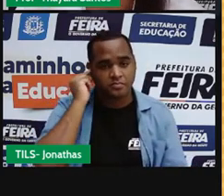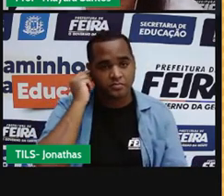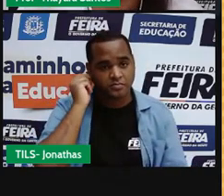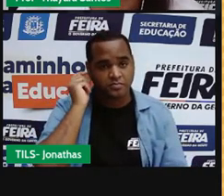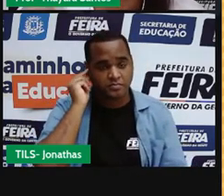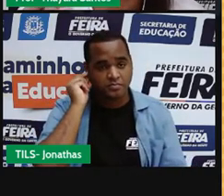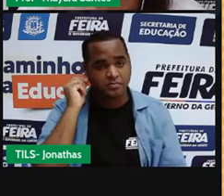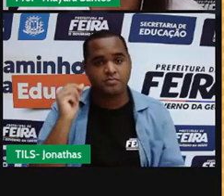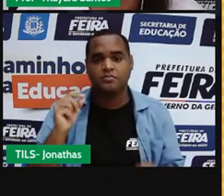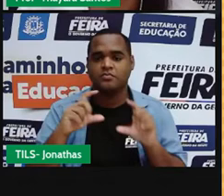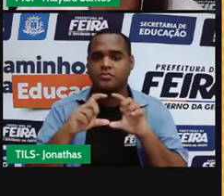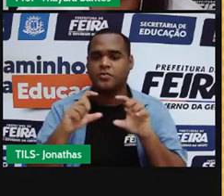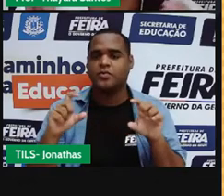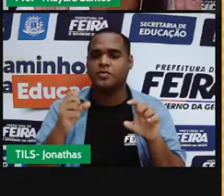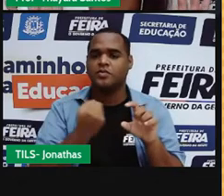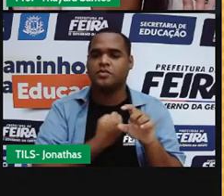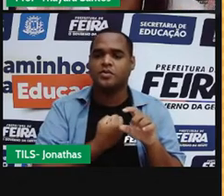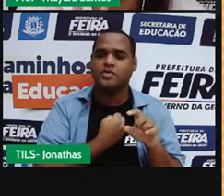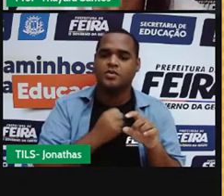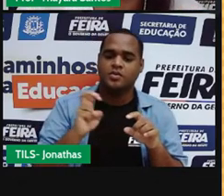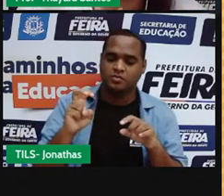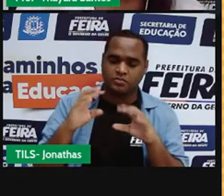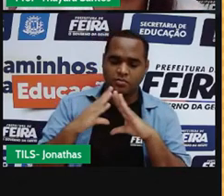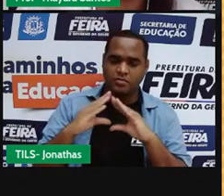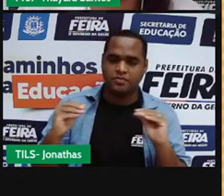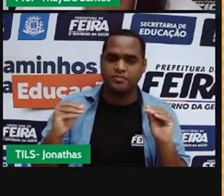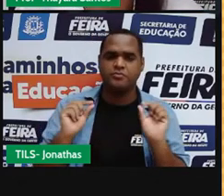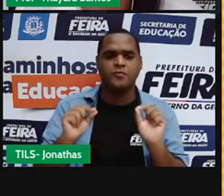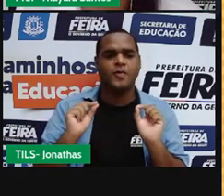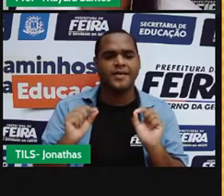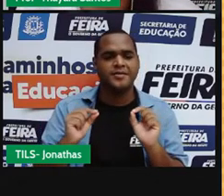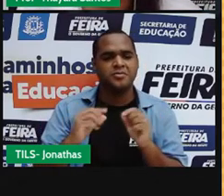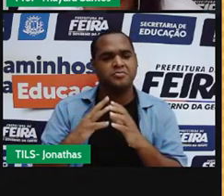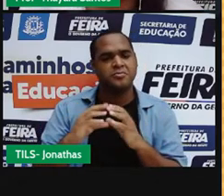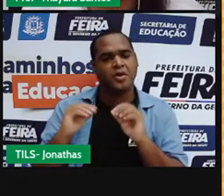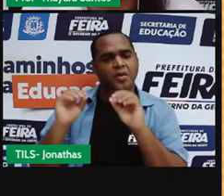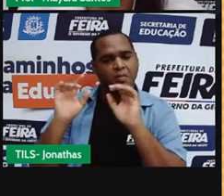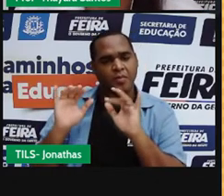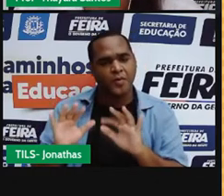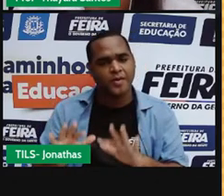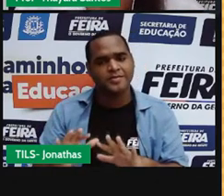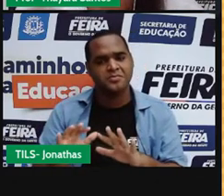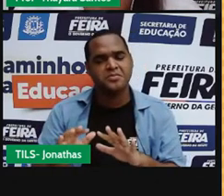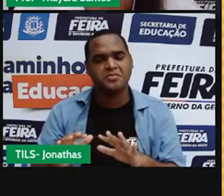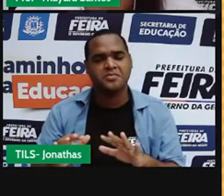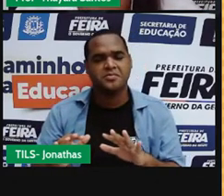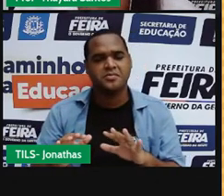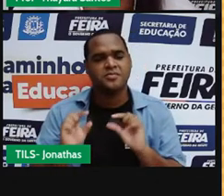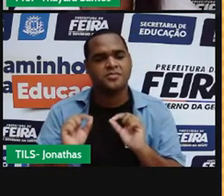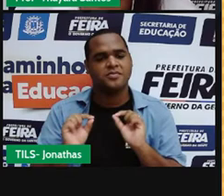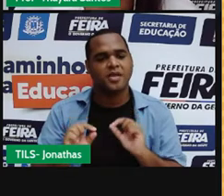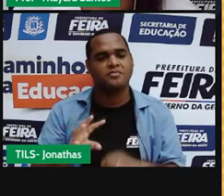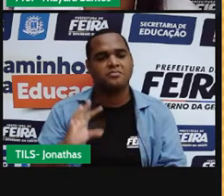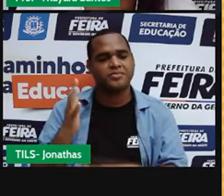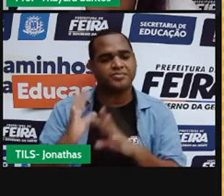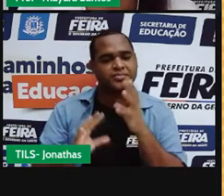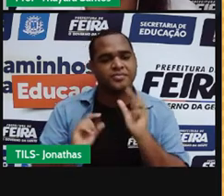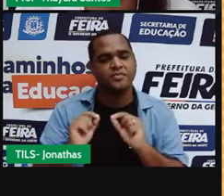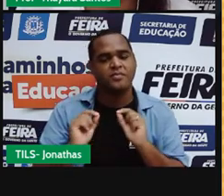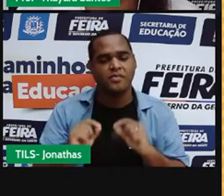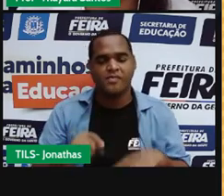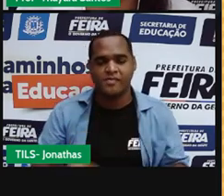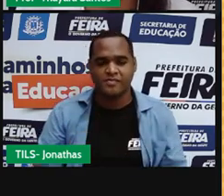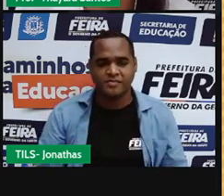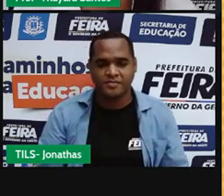desaparecendo. O 5, que são as gotículas de água que se formam aí nessas superfícies mais frias. O que é que está acontecendo aí? Me